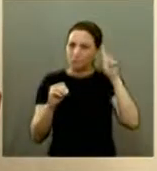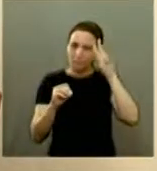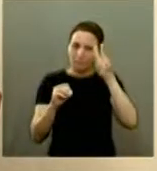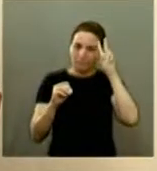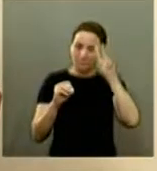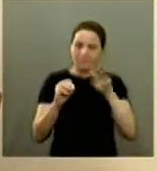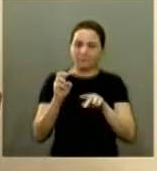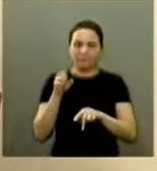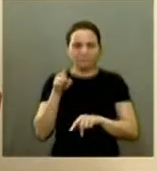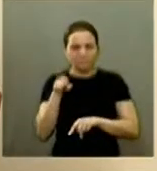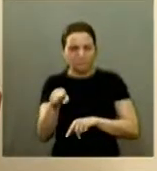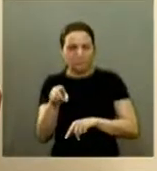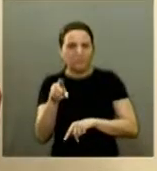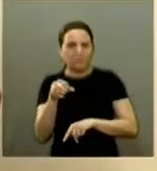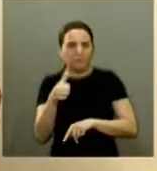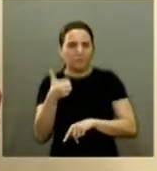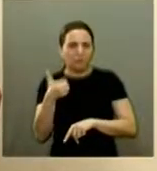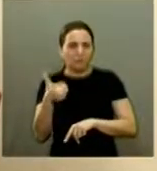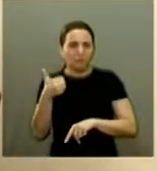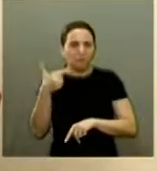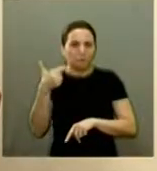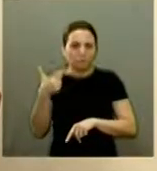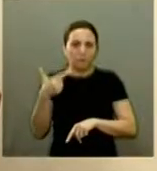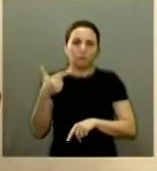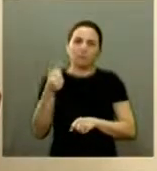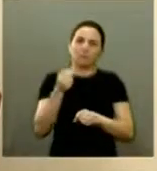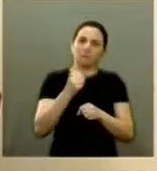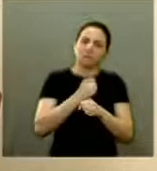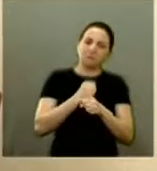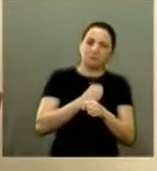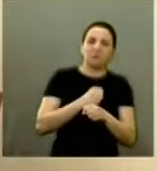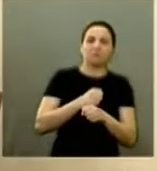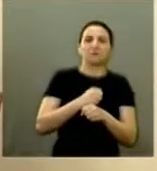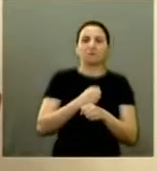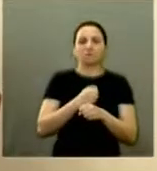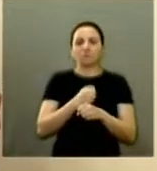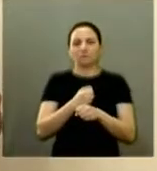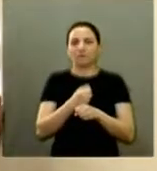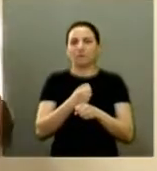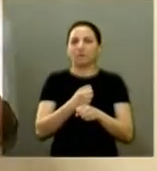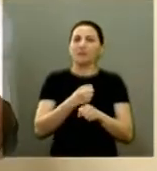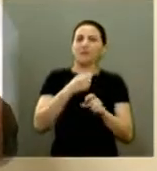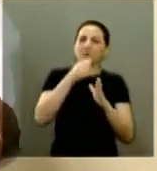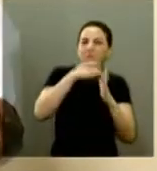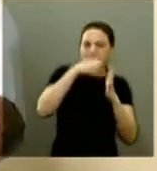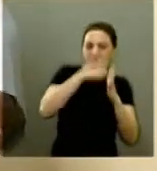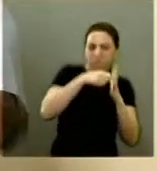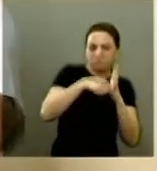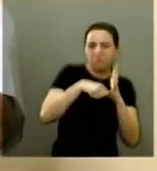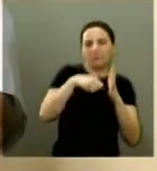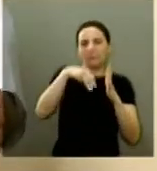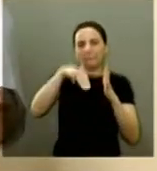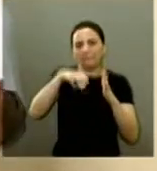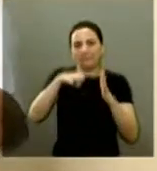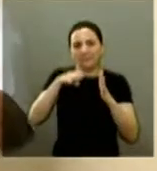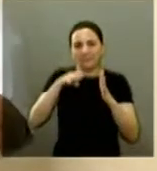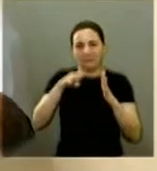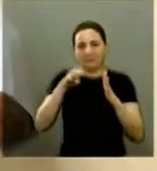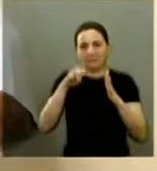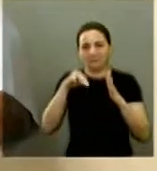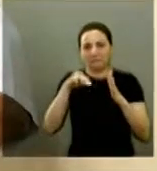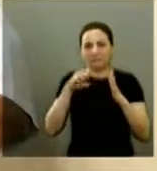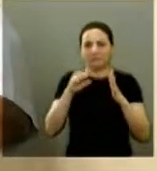em 12 anos teve os mensalões né os estádios aí que talvez ficarão para a terceira